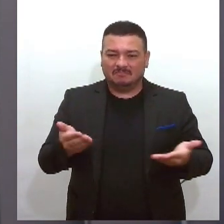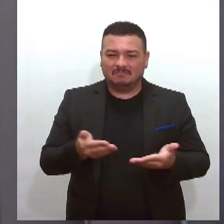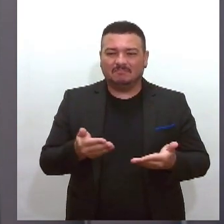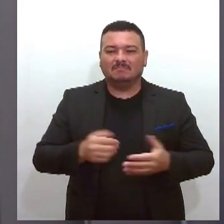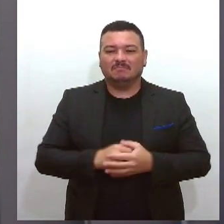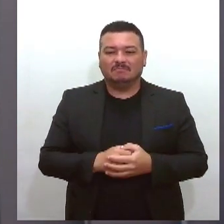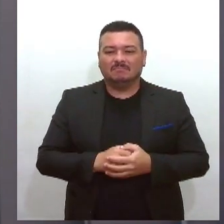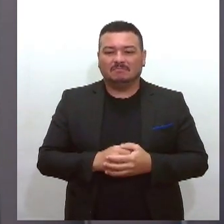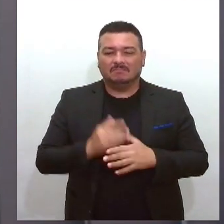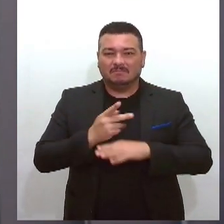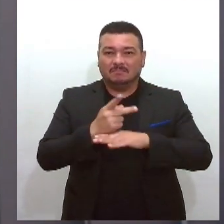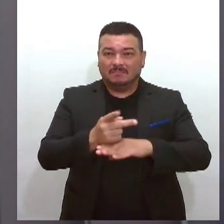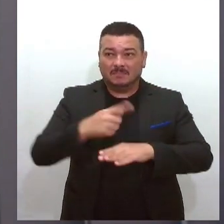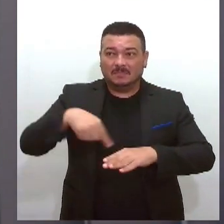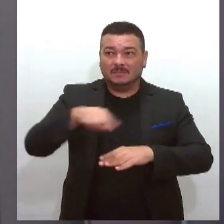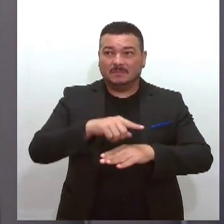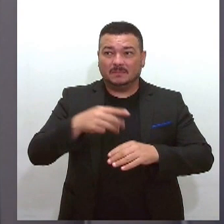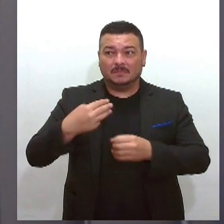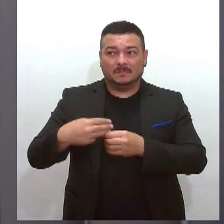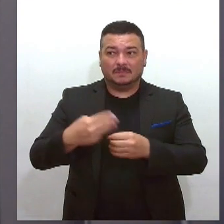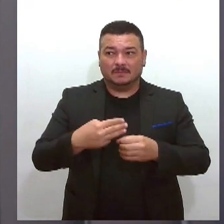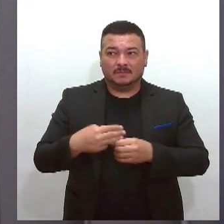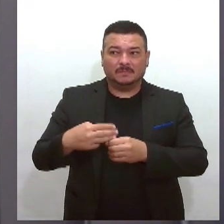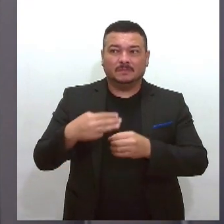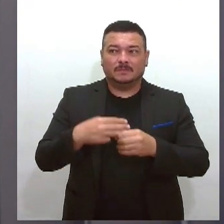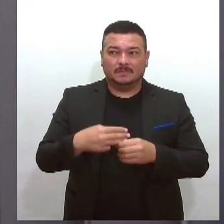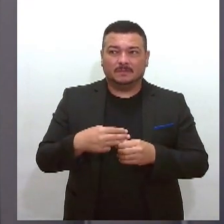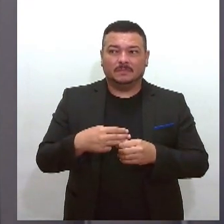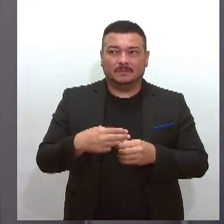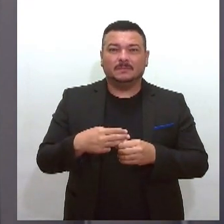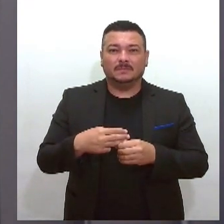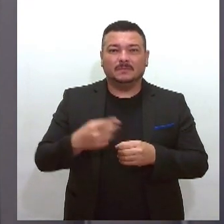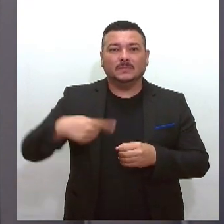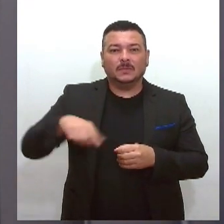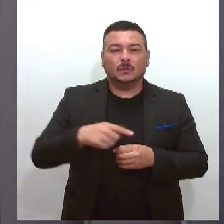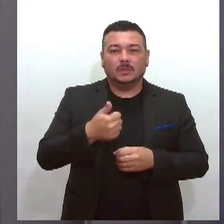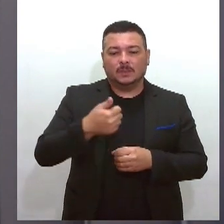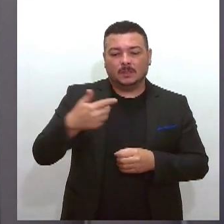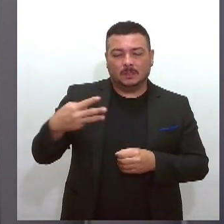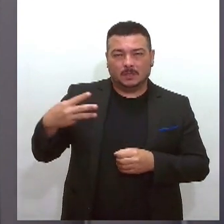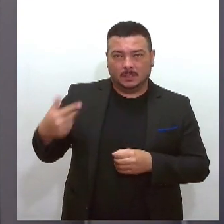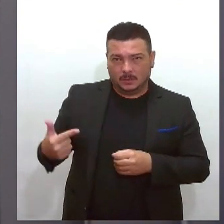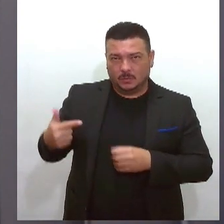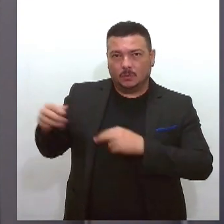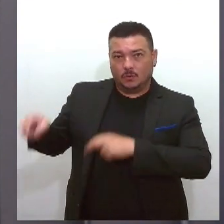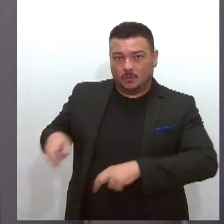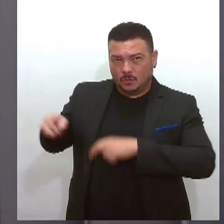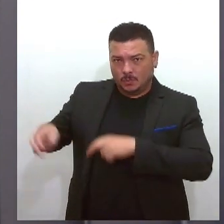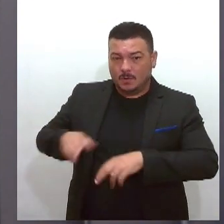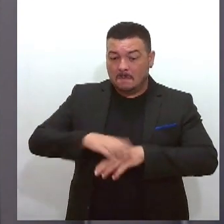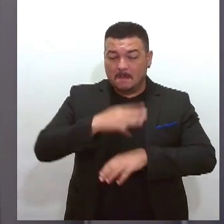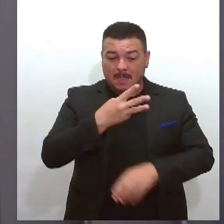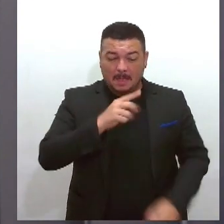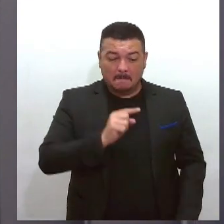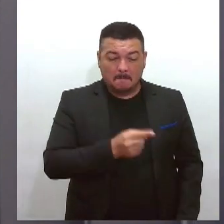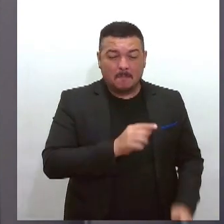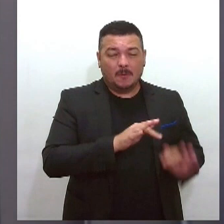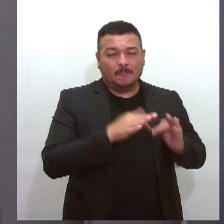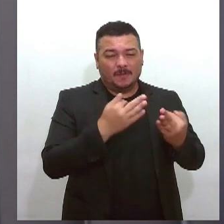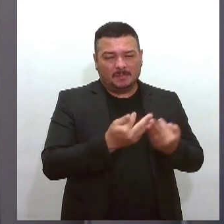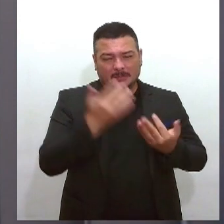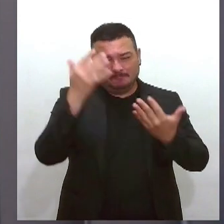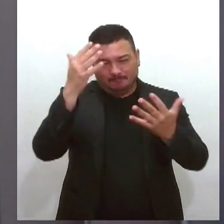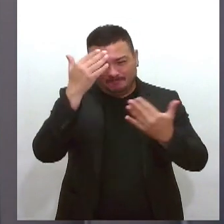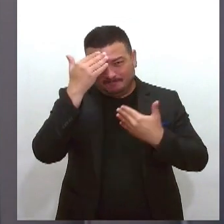municípios, atendendo os 132 produtores e também as mais de 3 mil famílias com esse programa. Obrigada, viu, Camila, pela